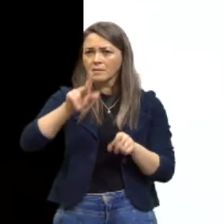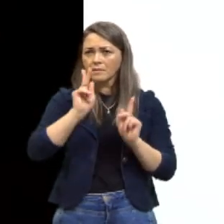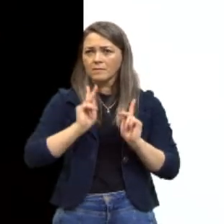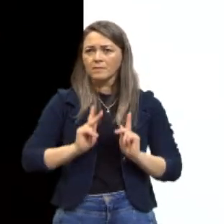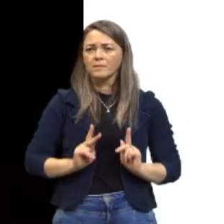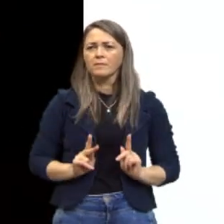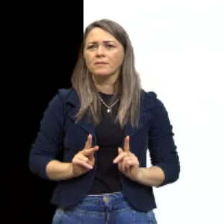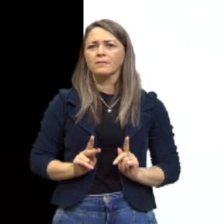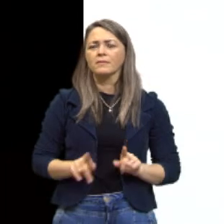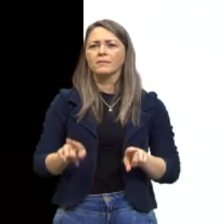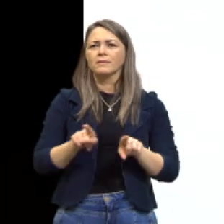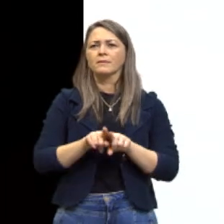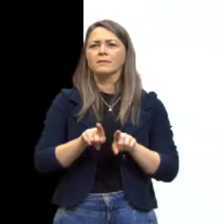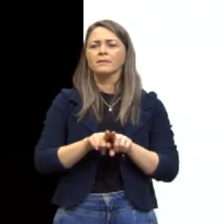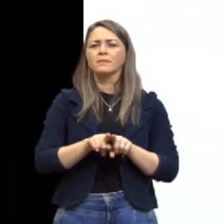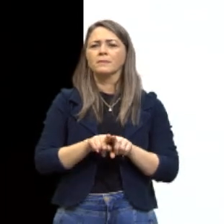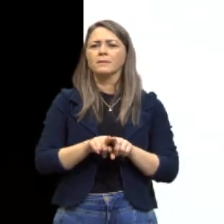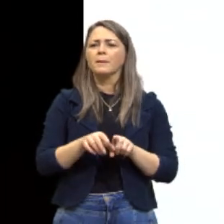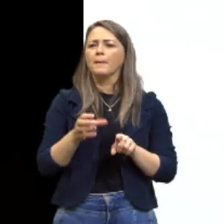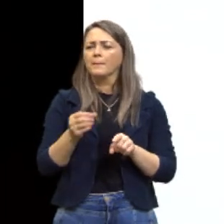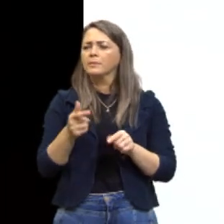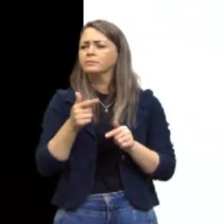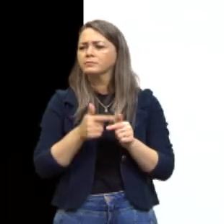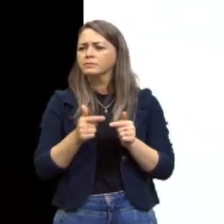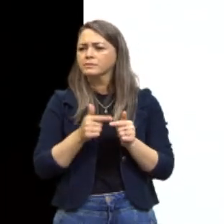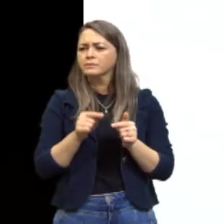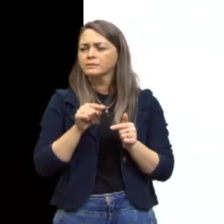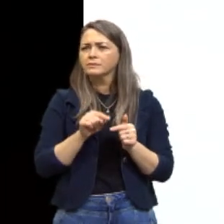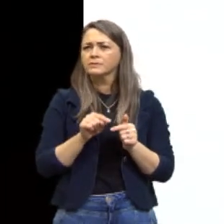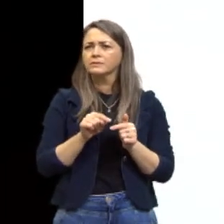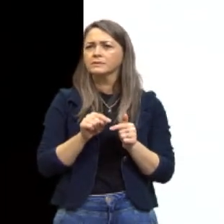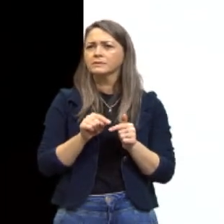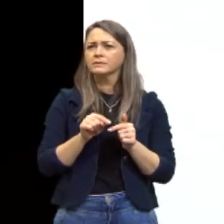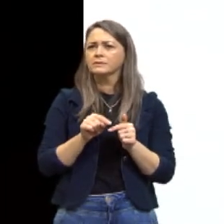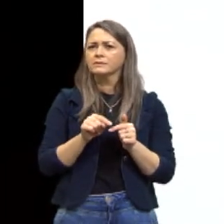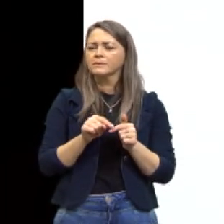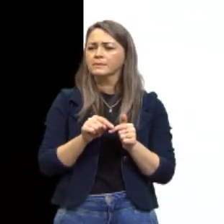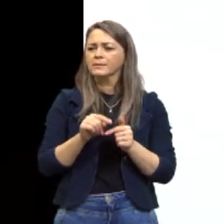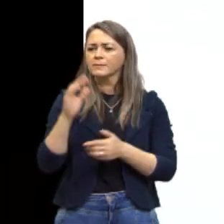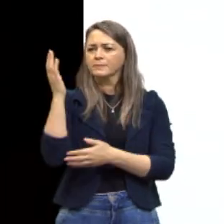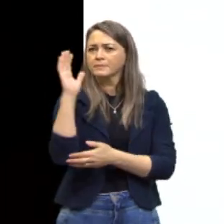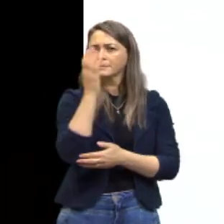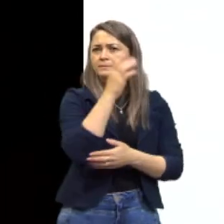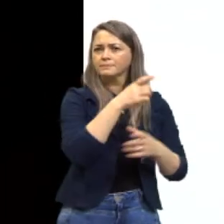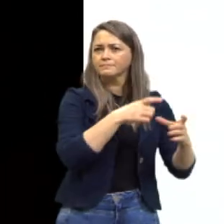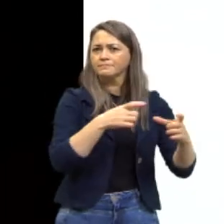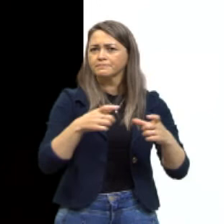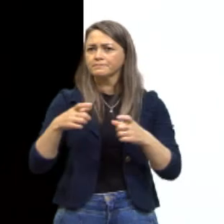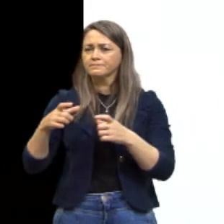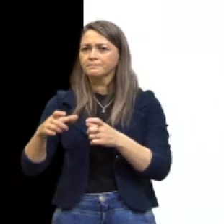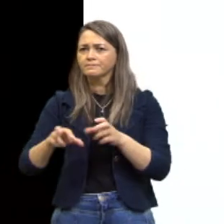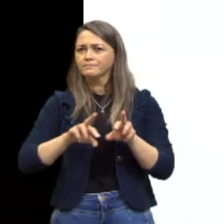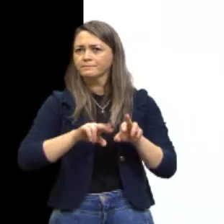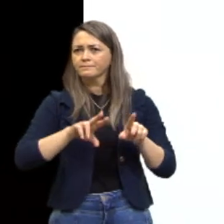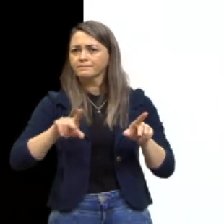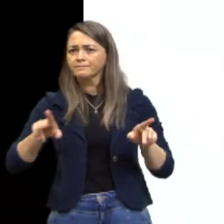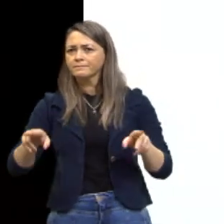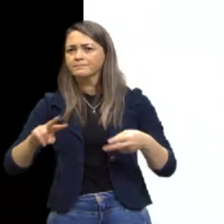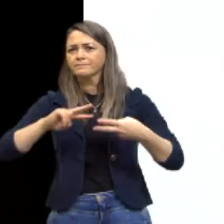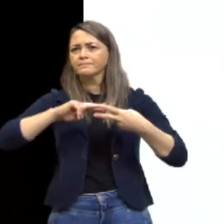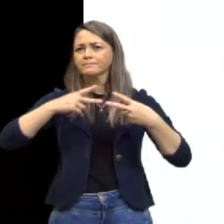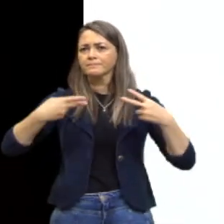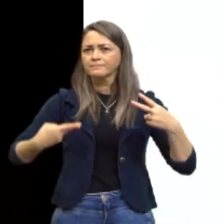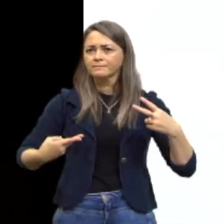nós temos aí grandes consequências também para o meio ambiente, para a variabilidade genética, né?